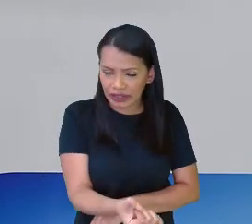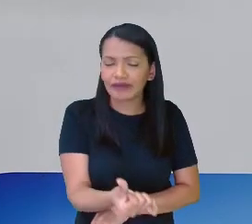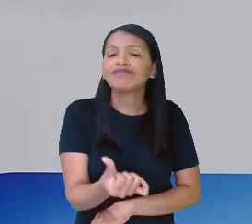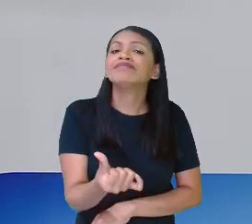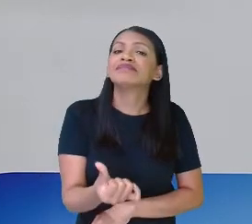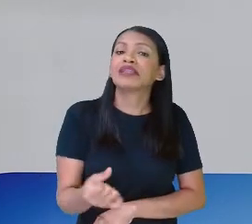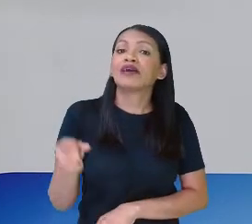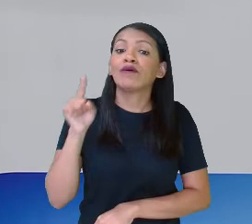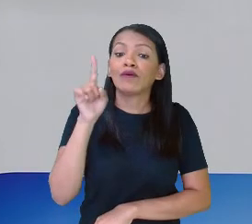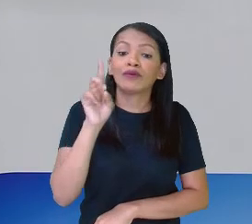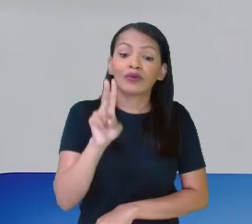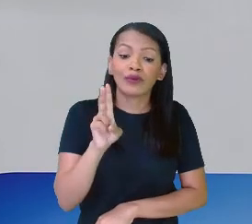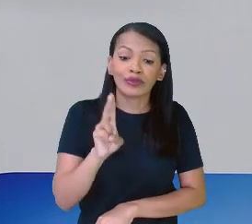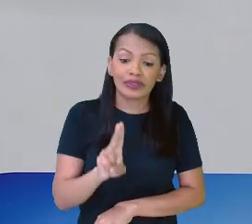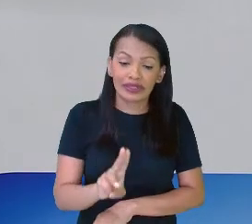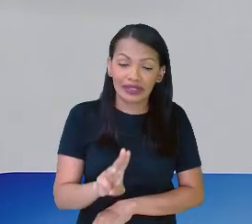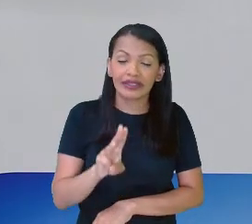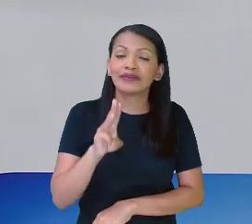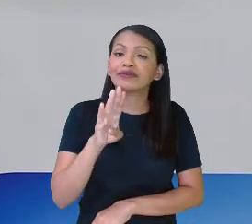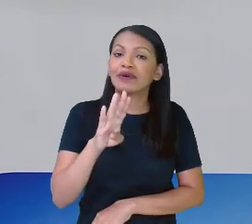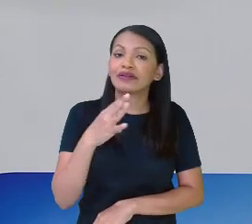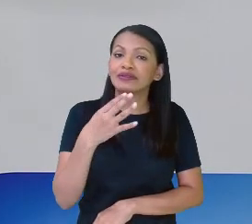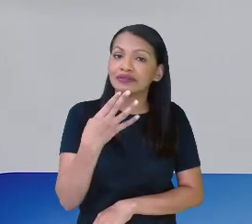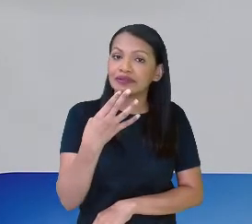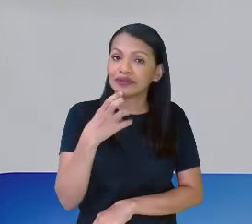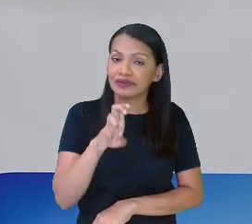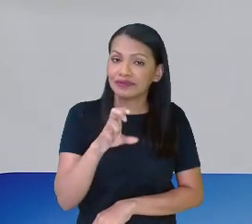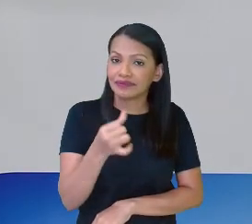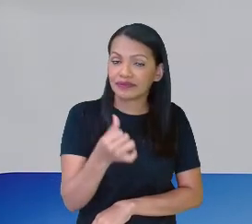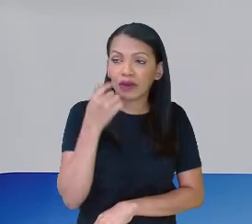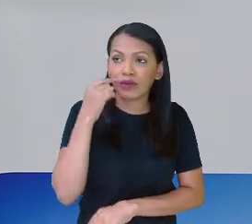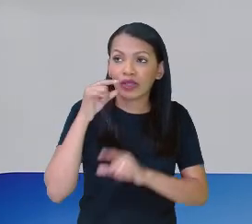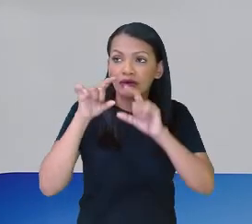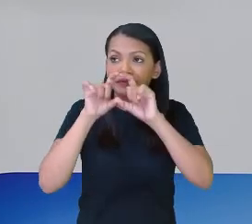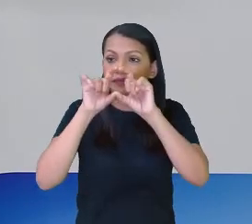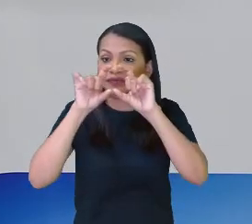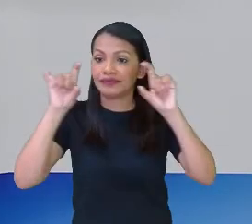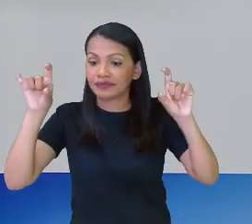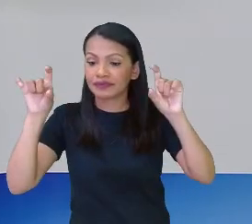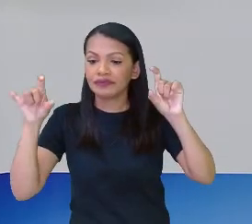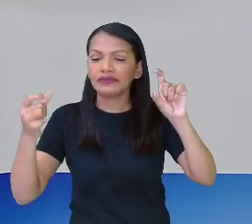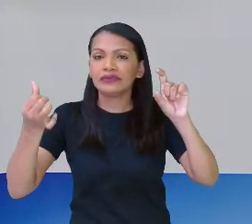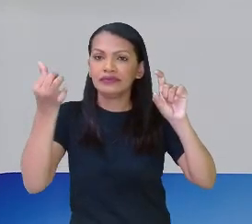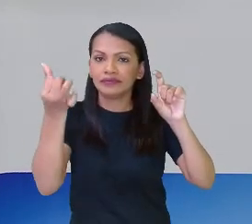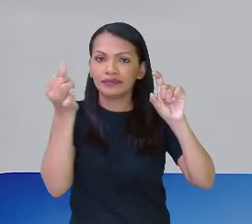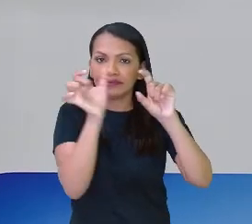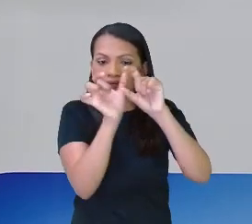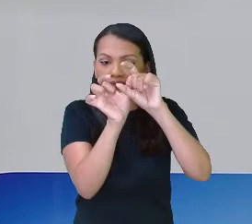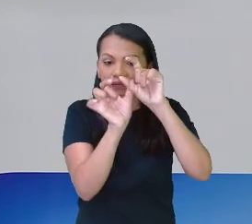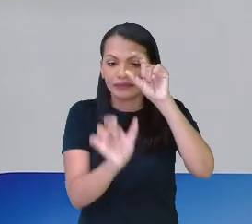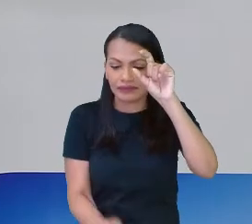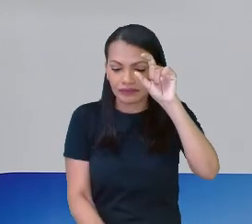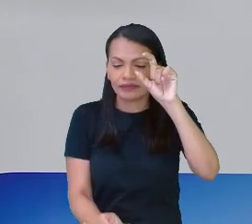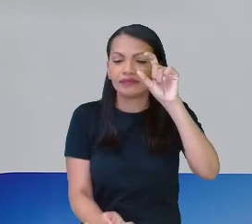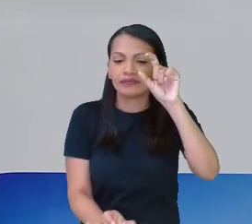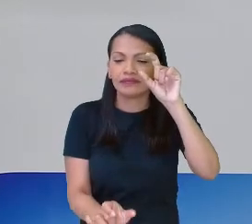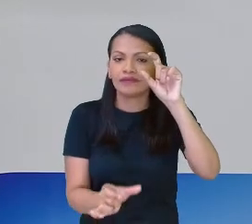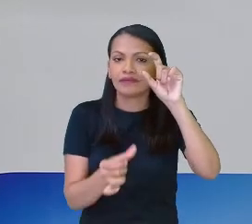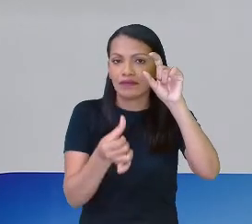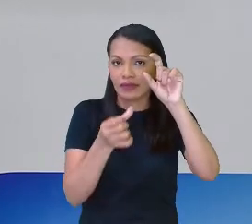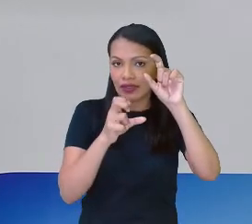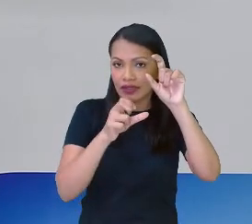4, 5, 6. Se eu tenho 6 quadrados na horizontal e 6 quadrados, 6 quadrados na